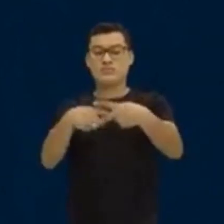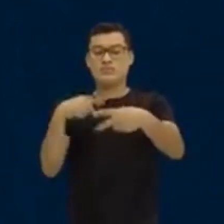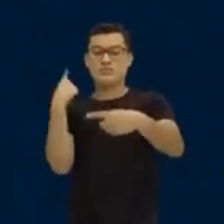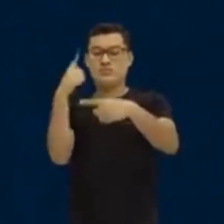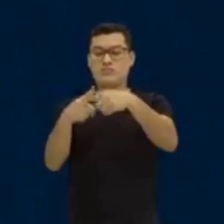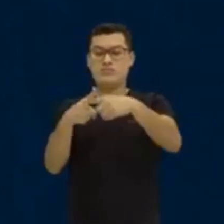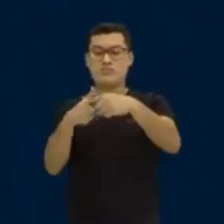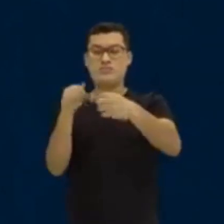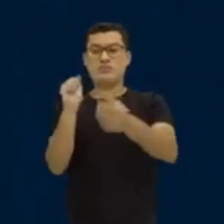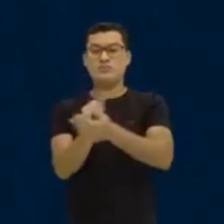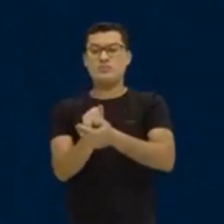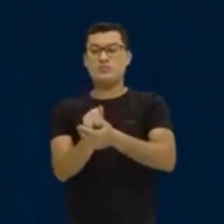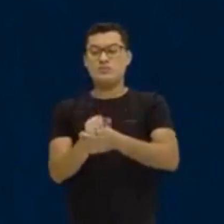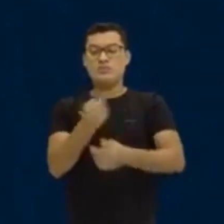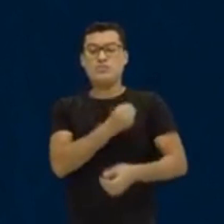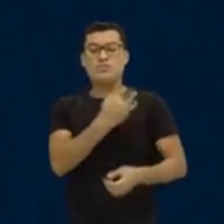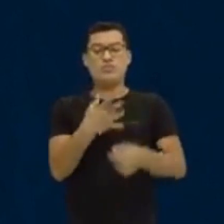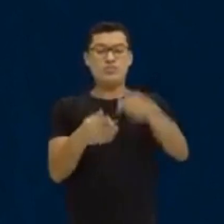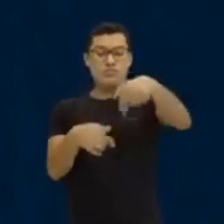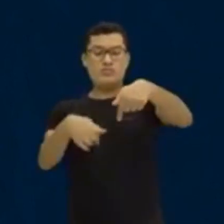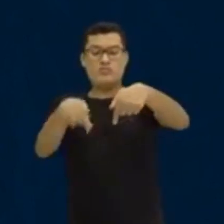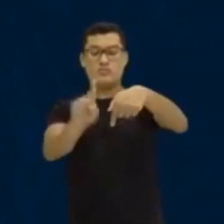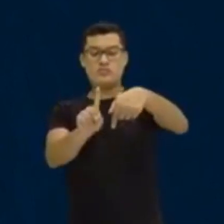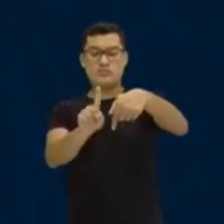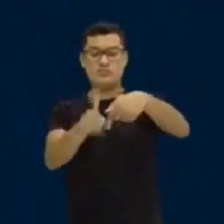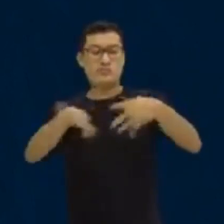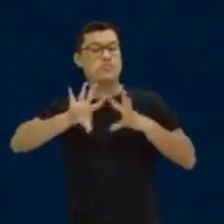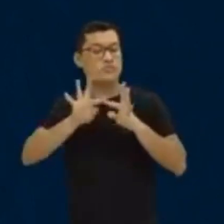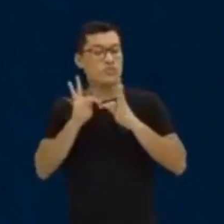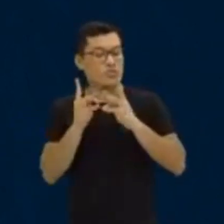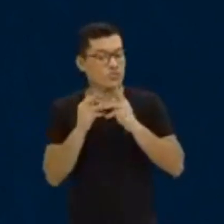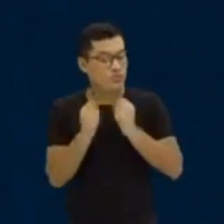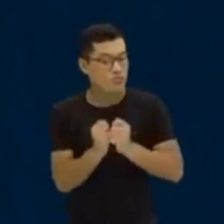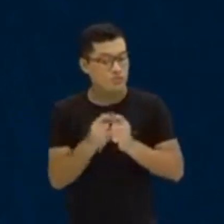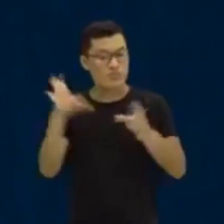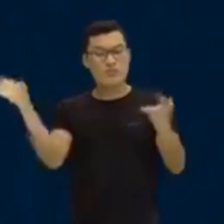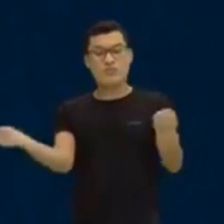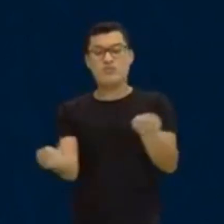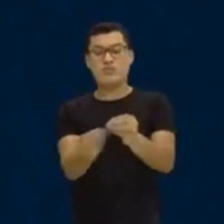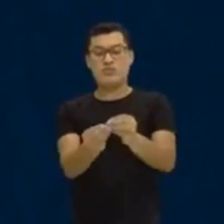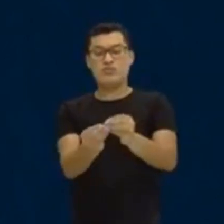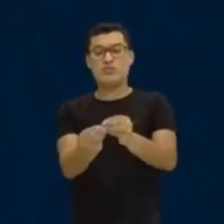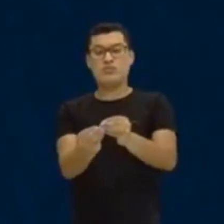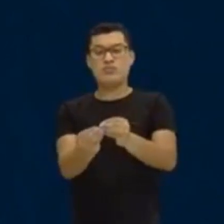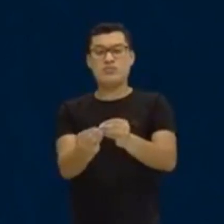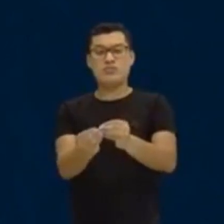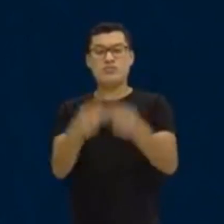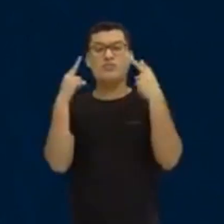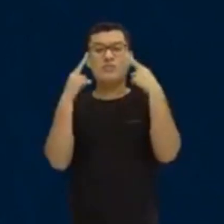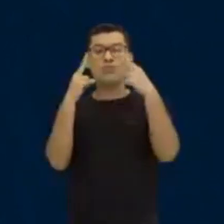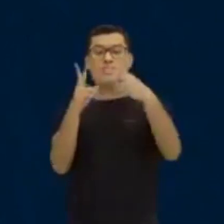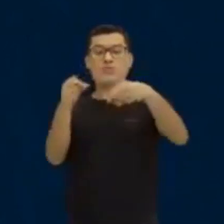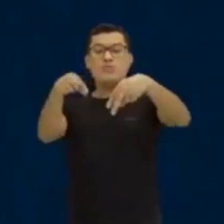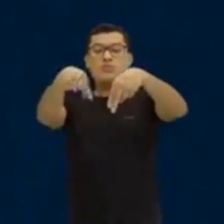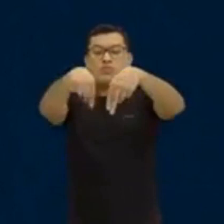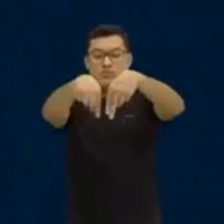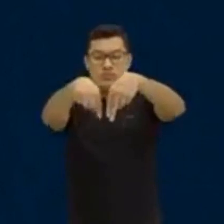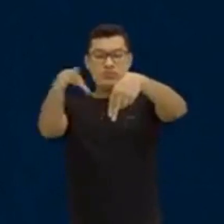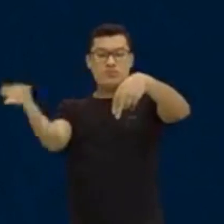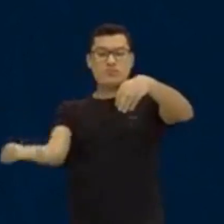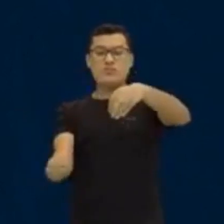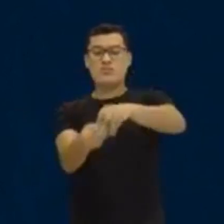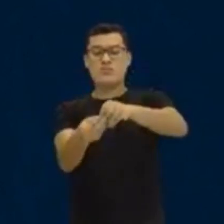os números racionais. Além de todos os inteiros que a gente já viu, olha lá,